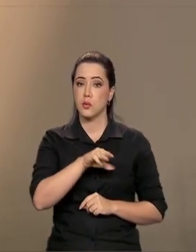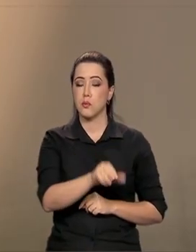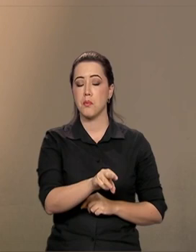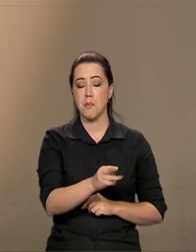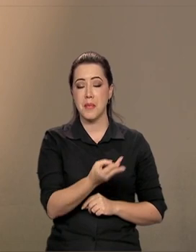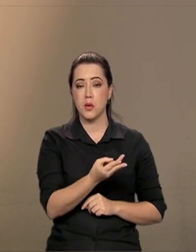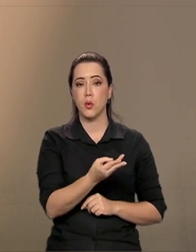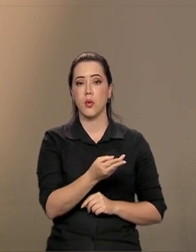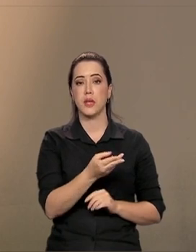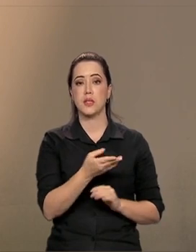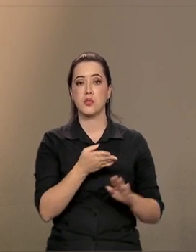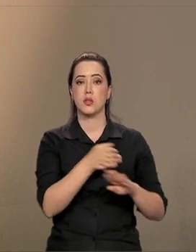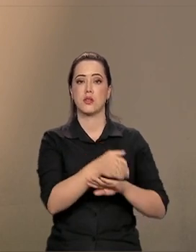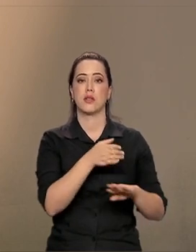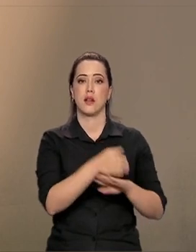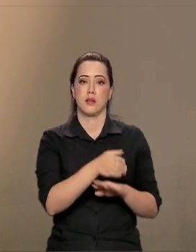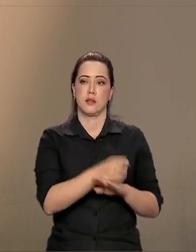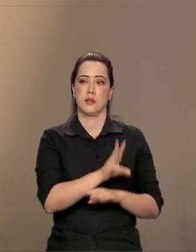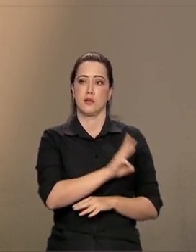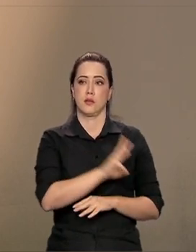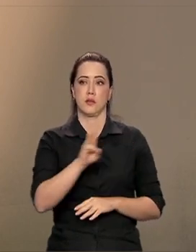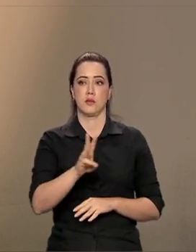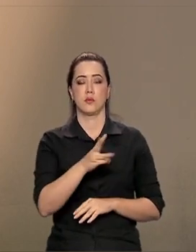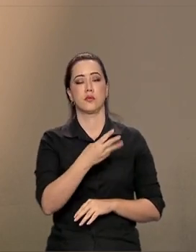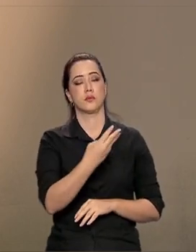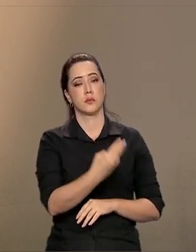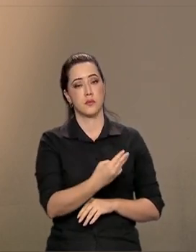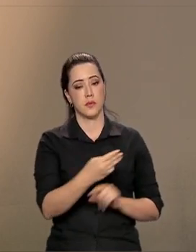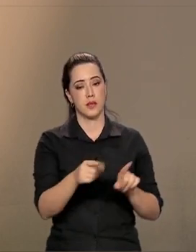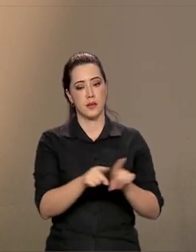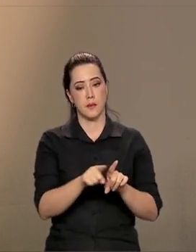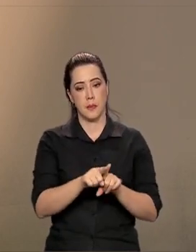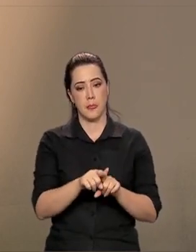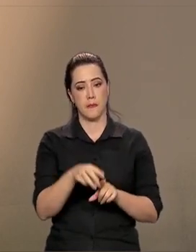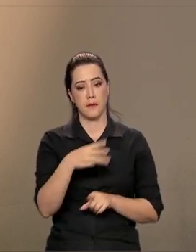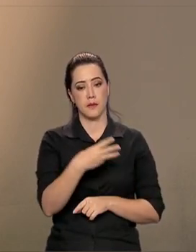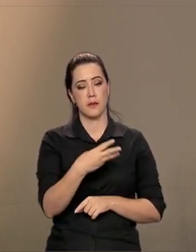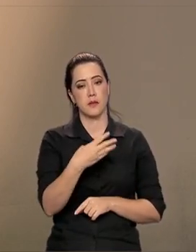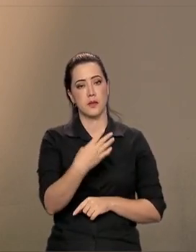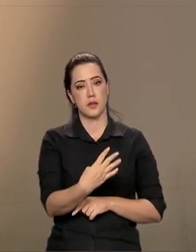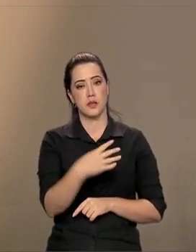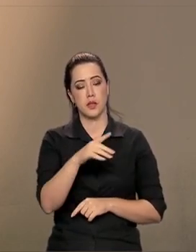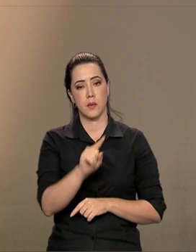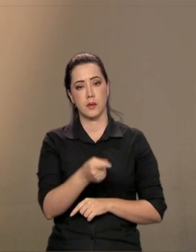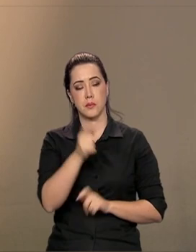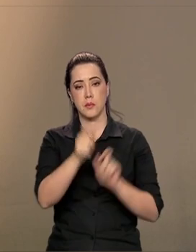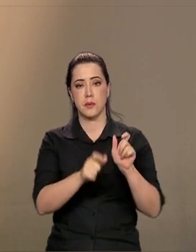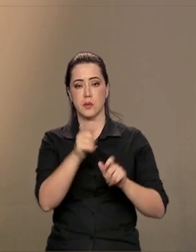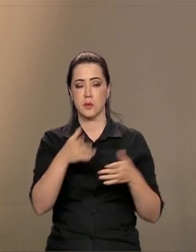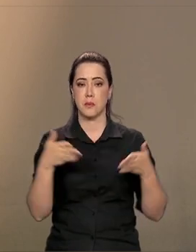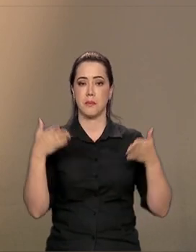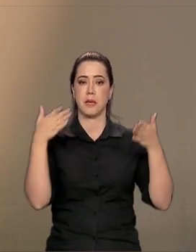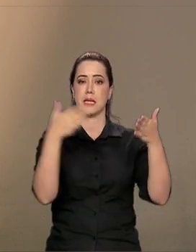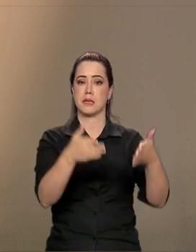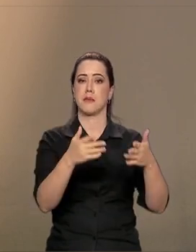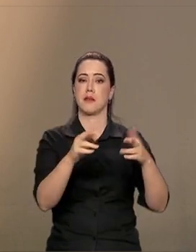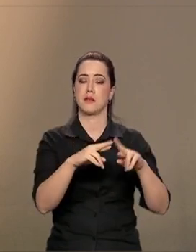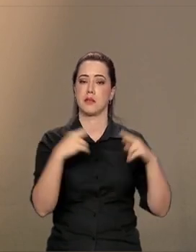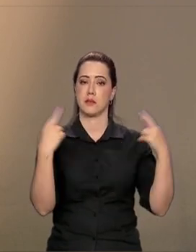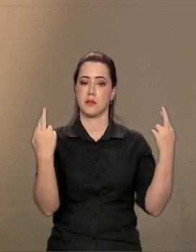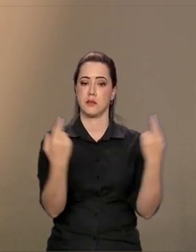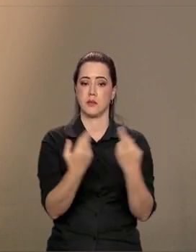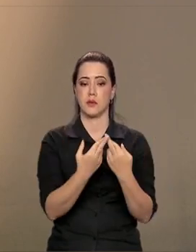plataforma digital e 34 mil pessoas participaram das plenárias